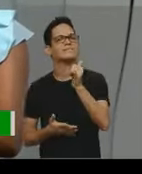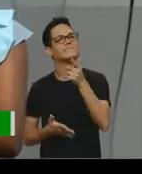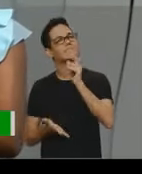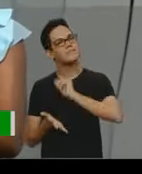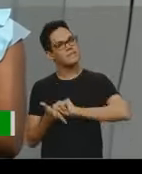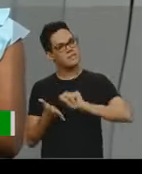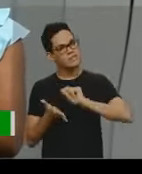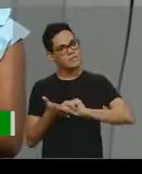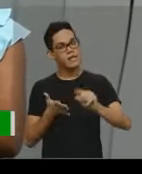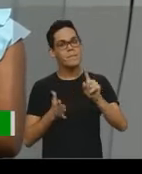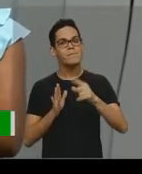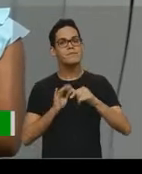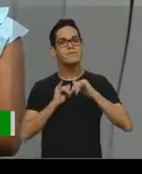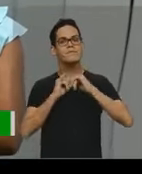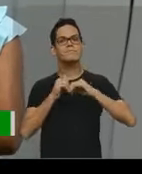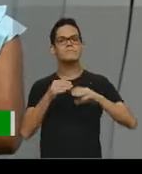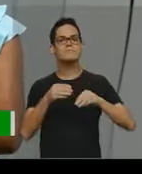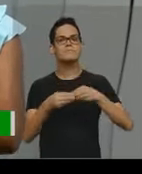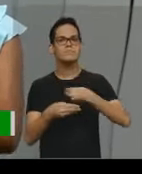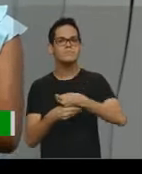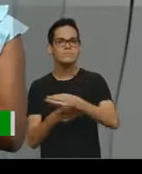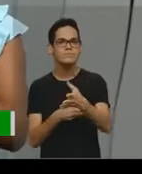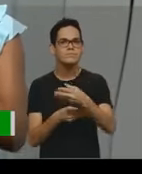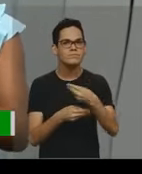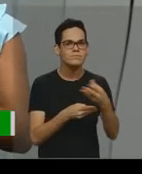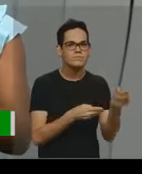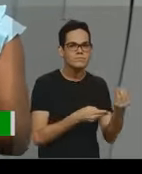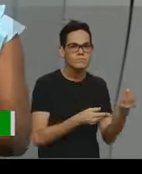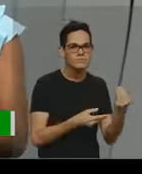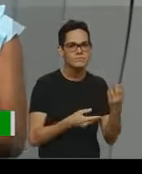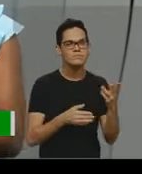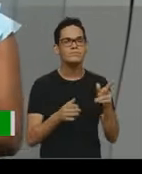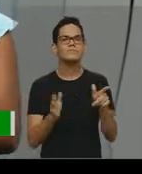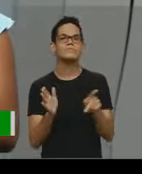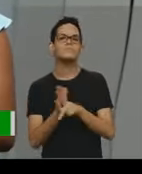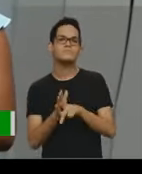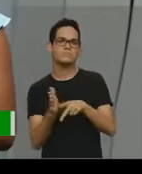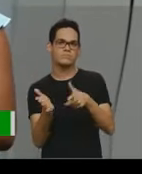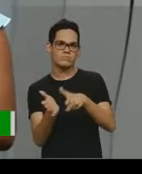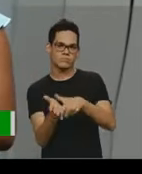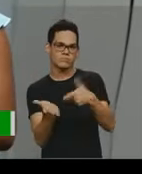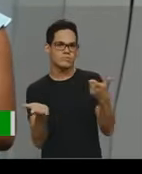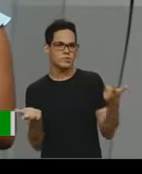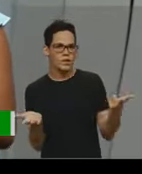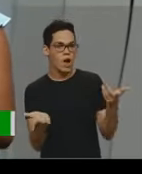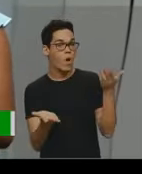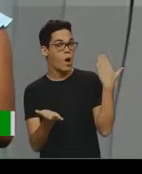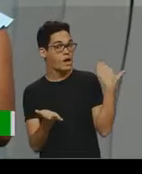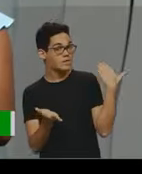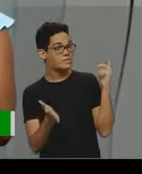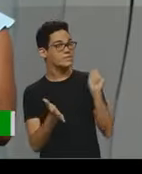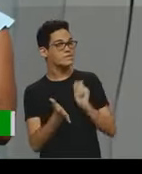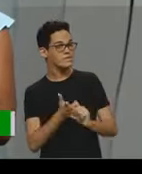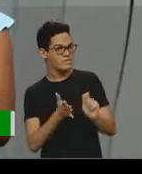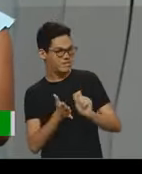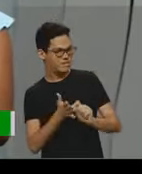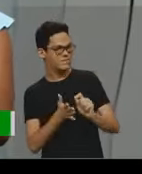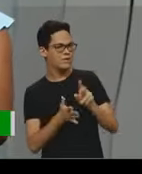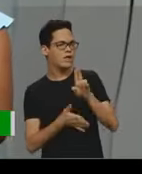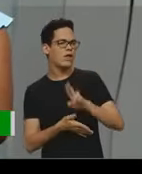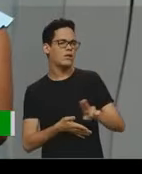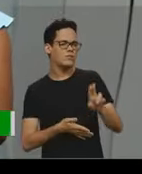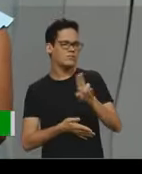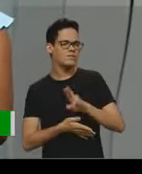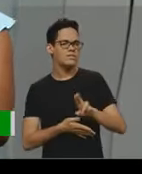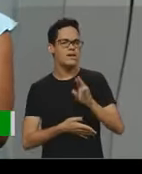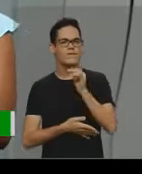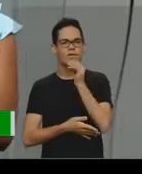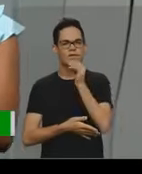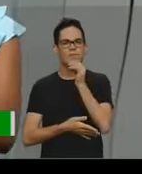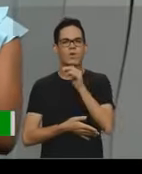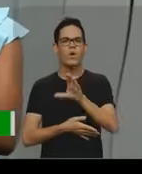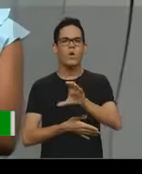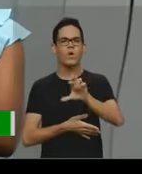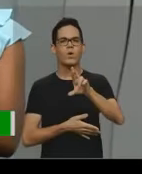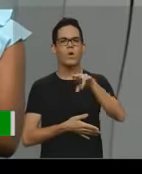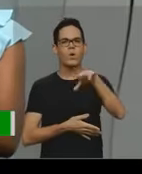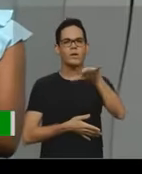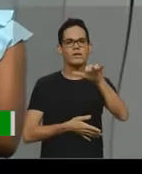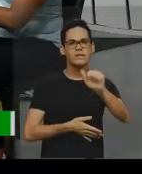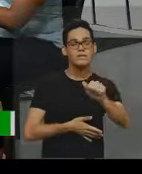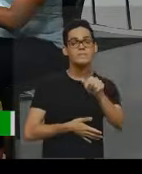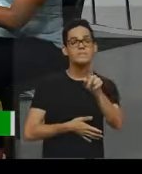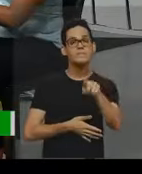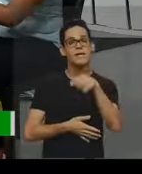escritas para serem, né, impressas e divulgadas por meio do jornal, então, era muito baseado, a gente vê muita crônica de